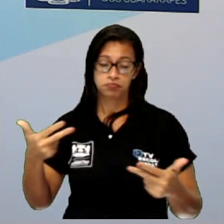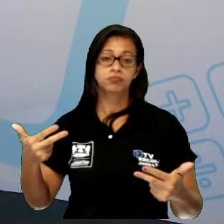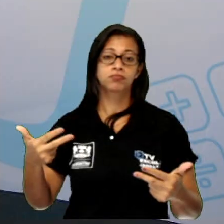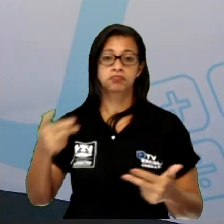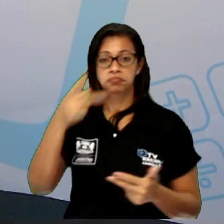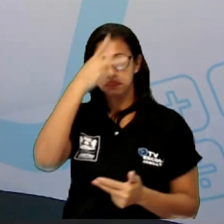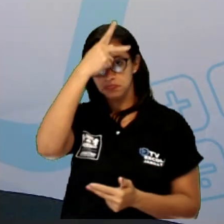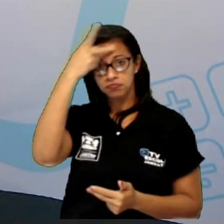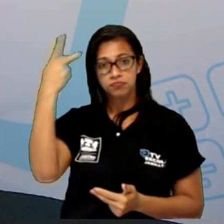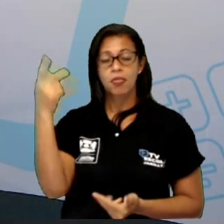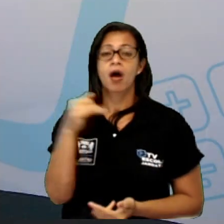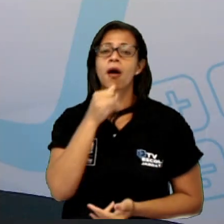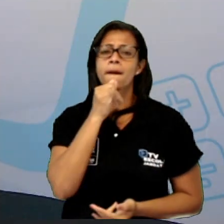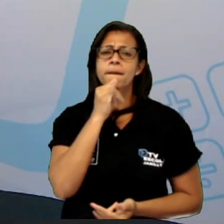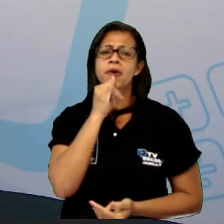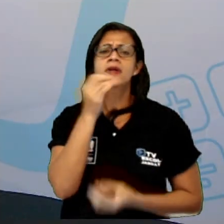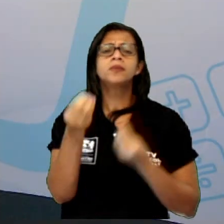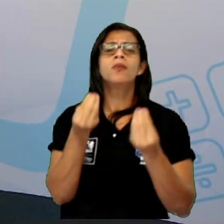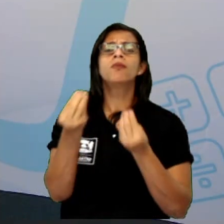chão,